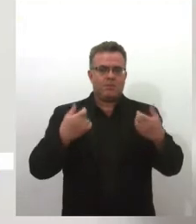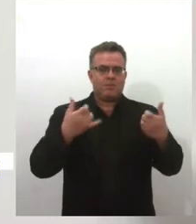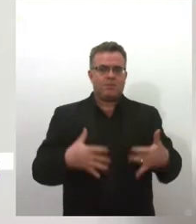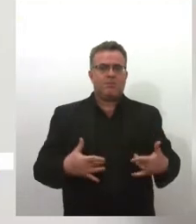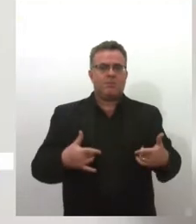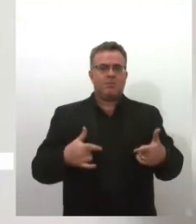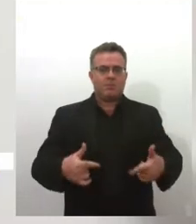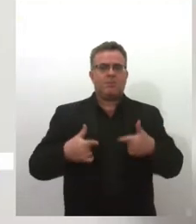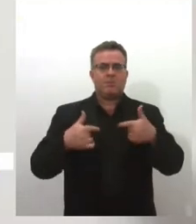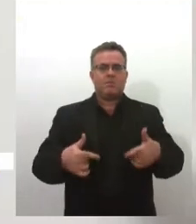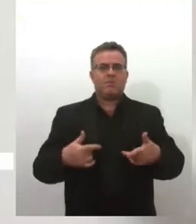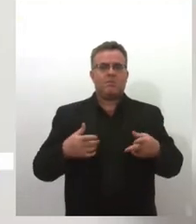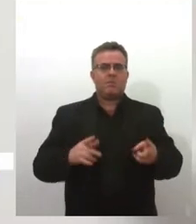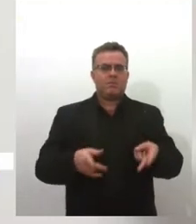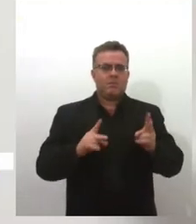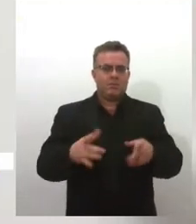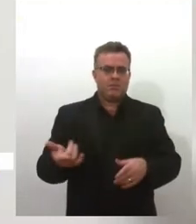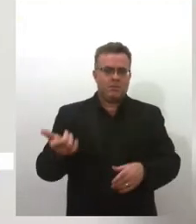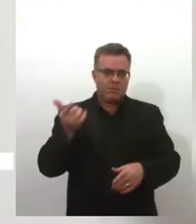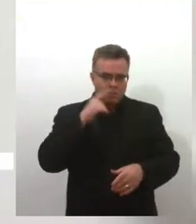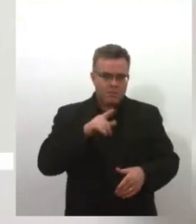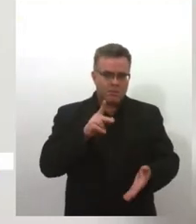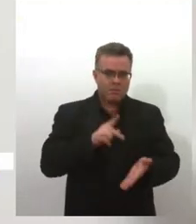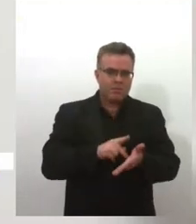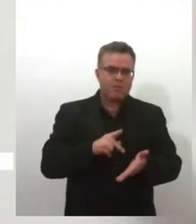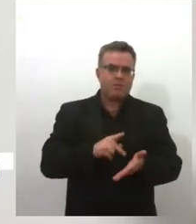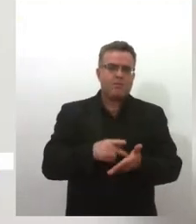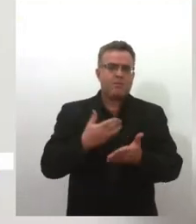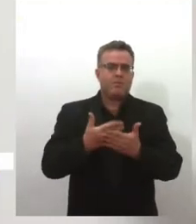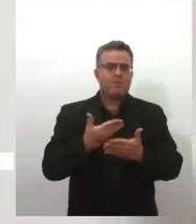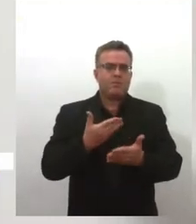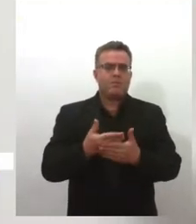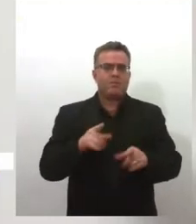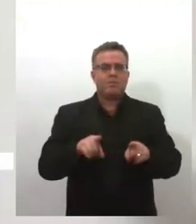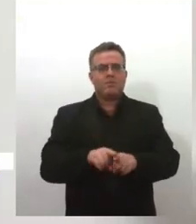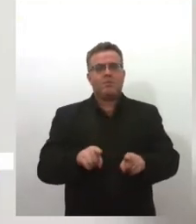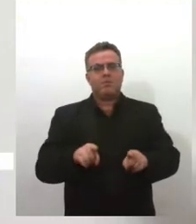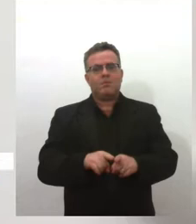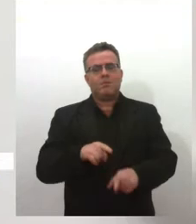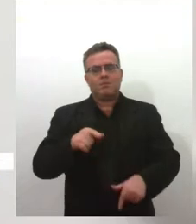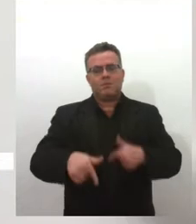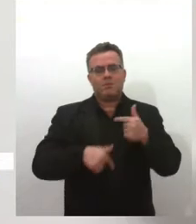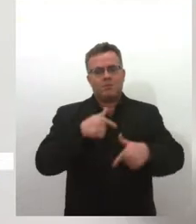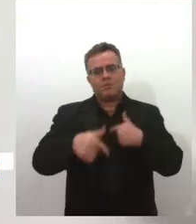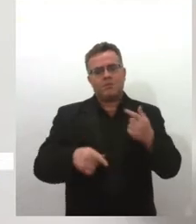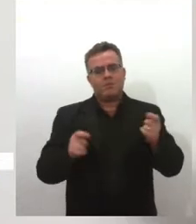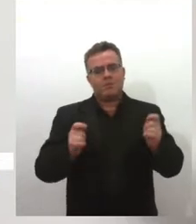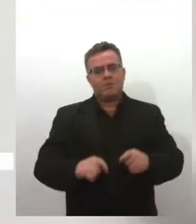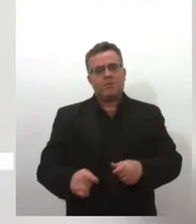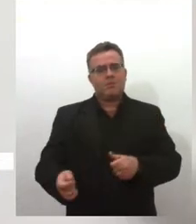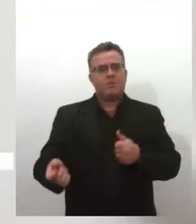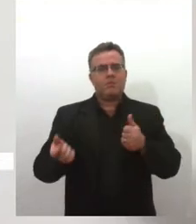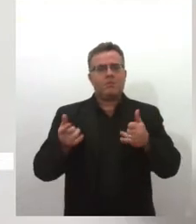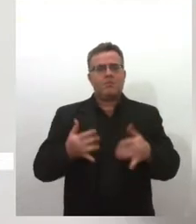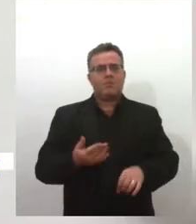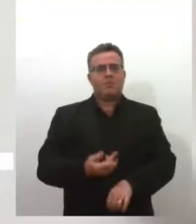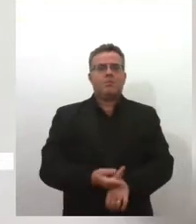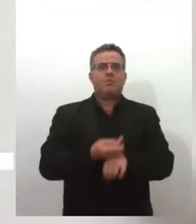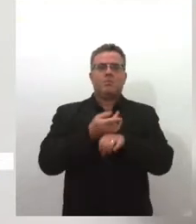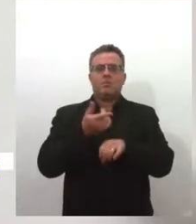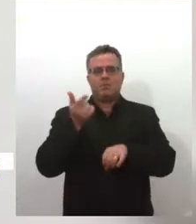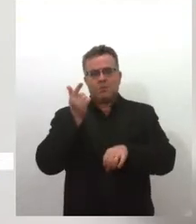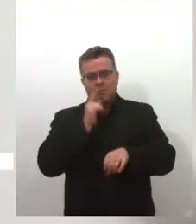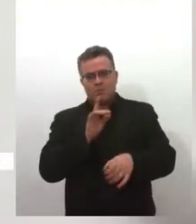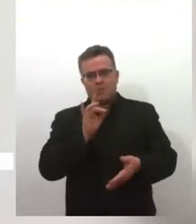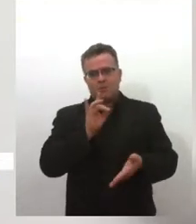para a Marie Curie conseguir, não só estudar, mas também para poder esses prêmios que ela recebeu serem validadas. Então,